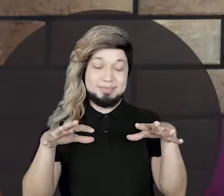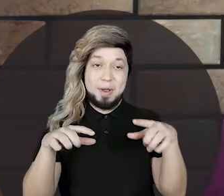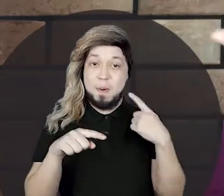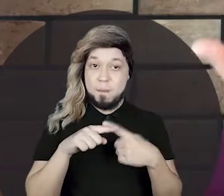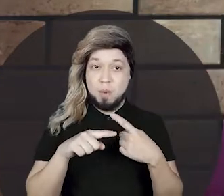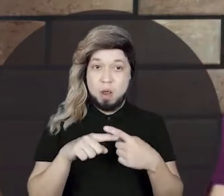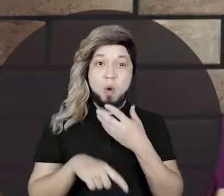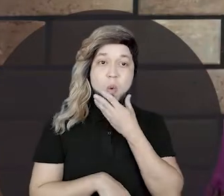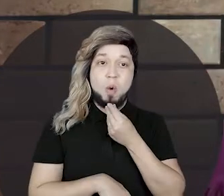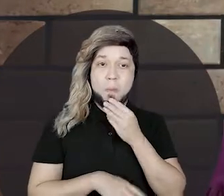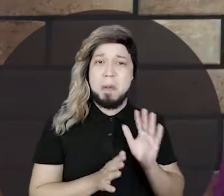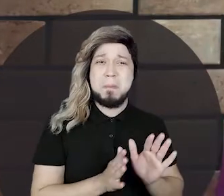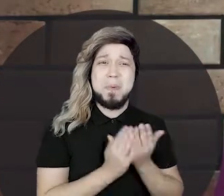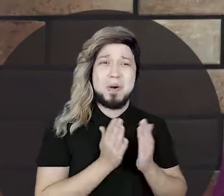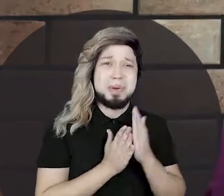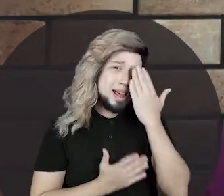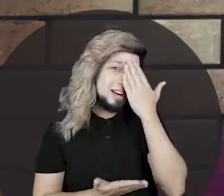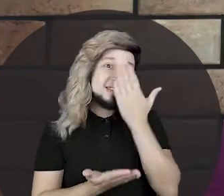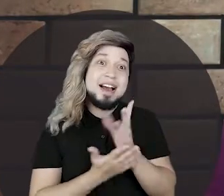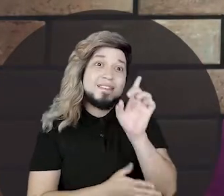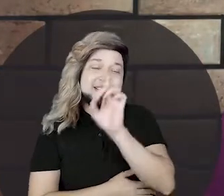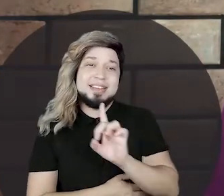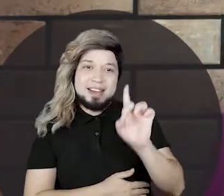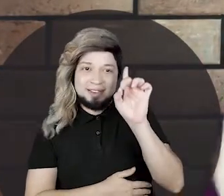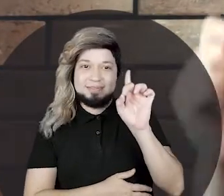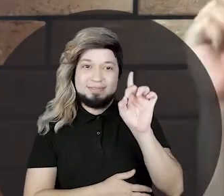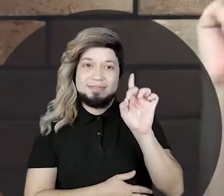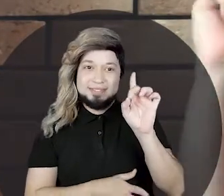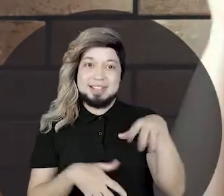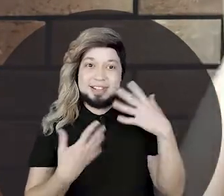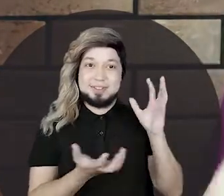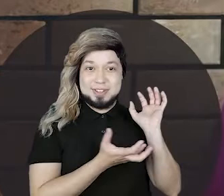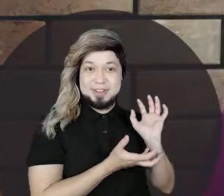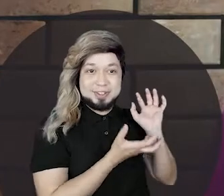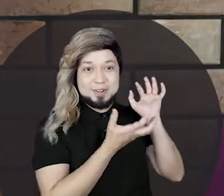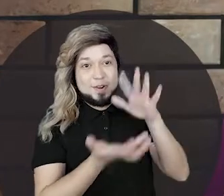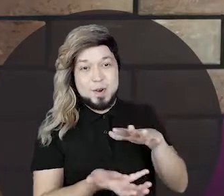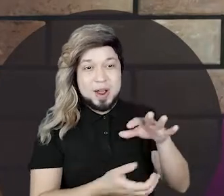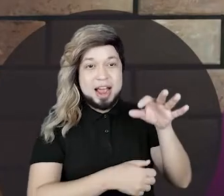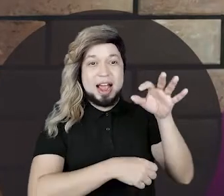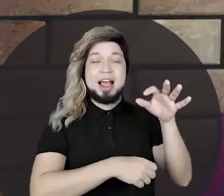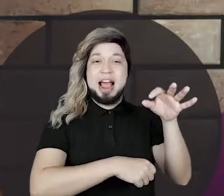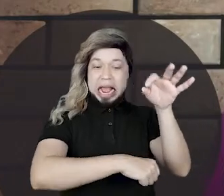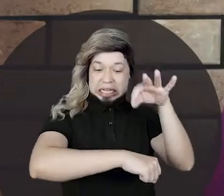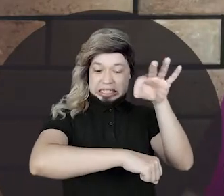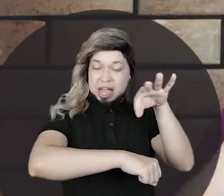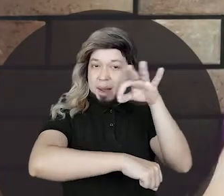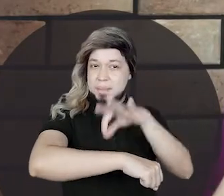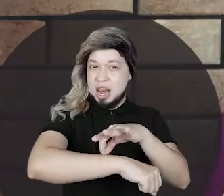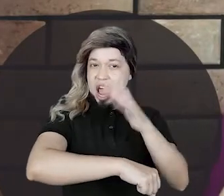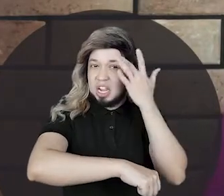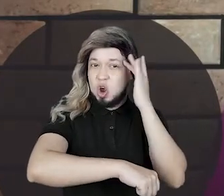causa que o compadre pobre acreditava muito em Deus. Então, quando ele jogou as abelhas, pensando que seu amigo